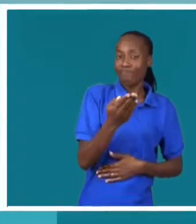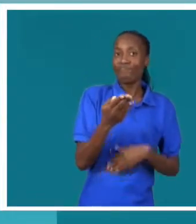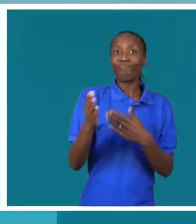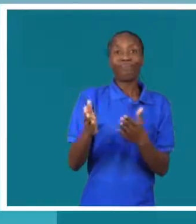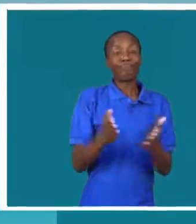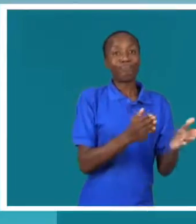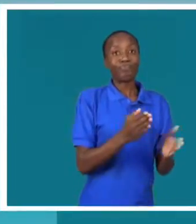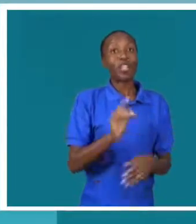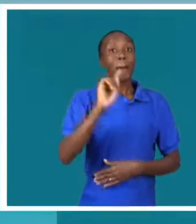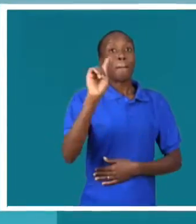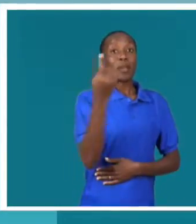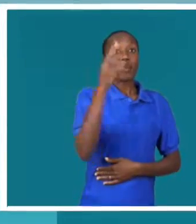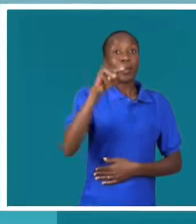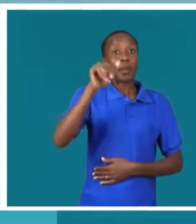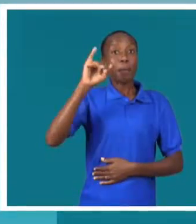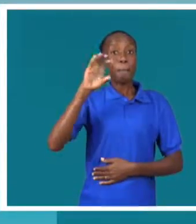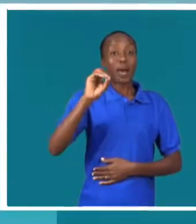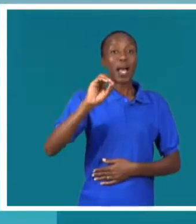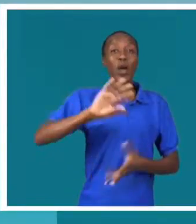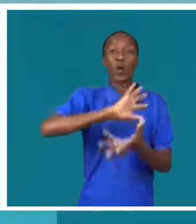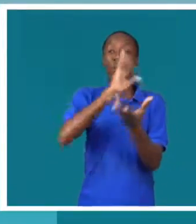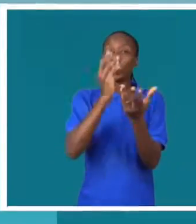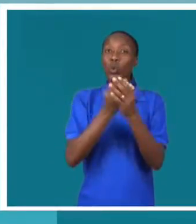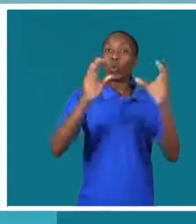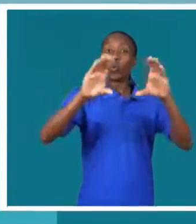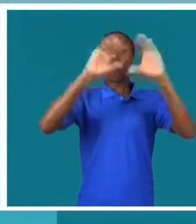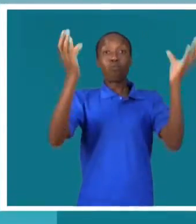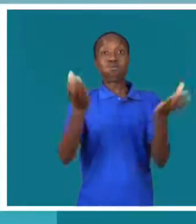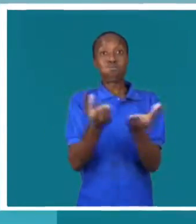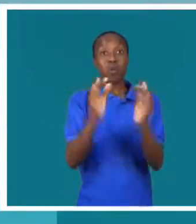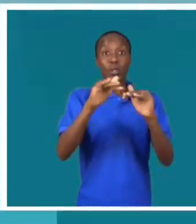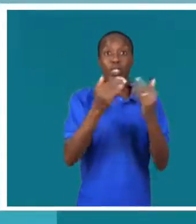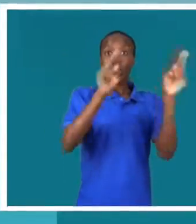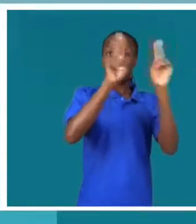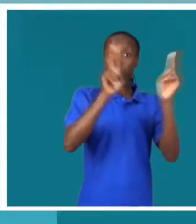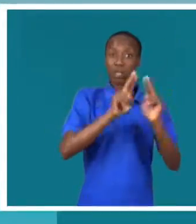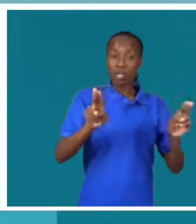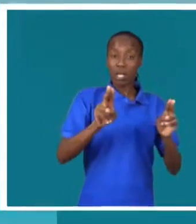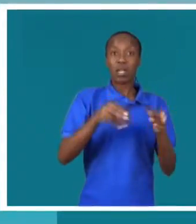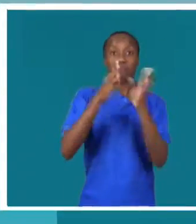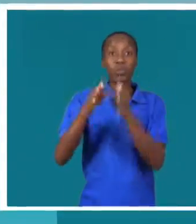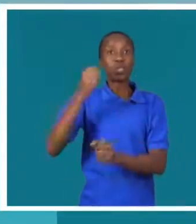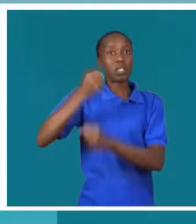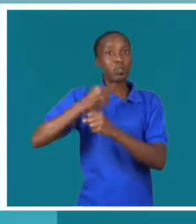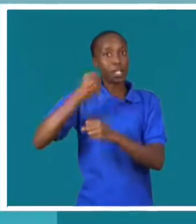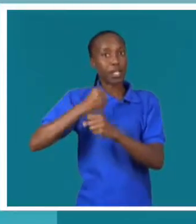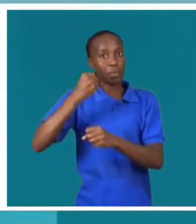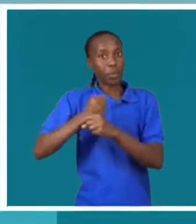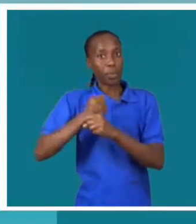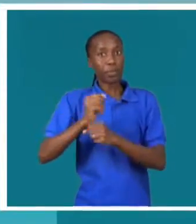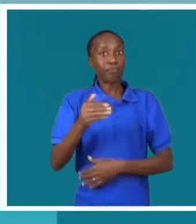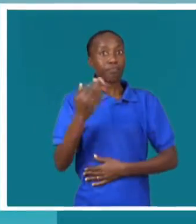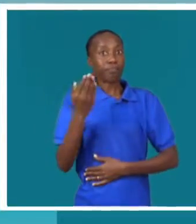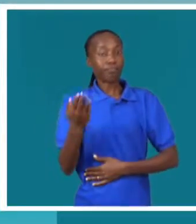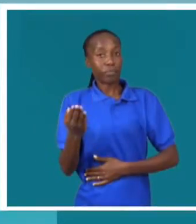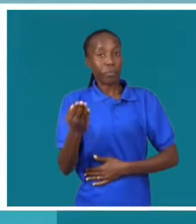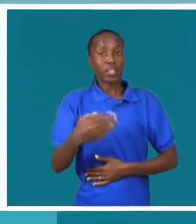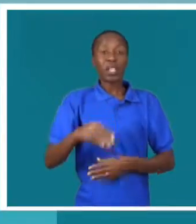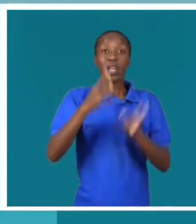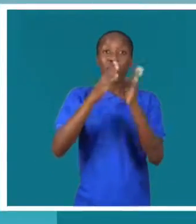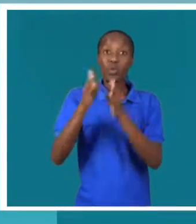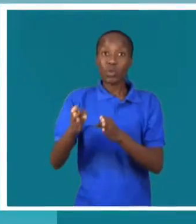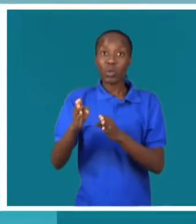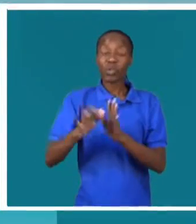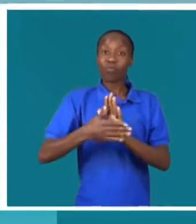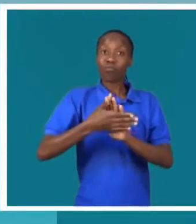O primeiro de maio comemorou-se em todo o mundo o Dia Internacional dos Trabalhadores. O amigo